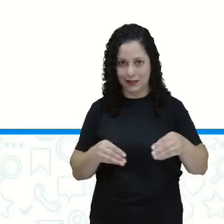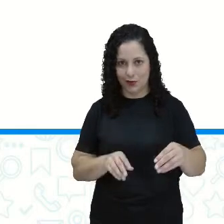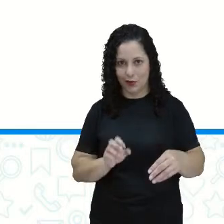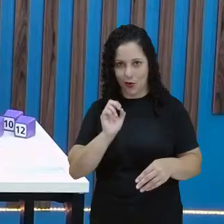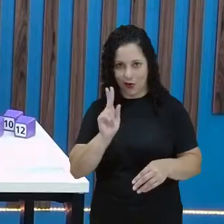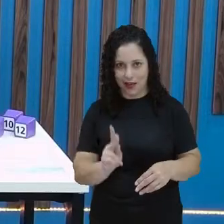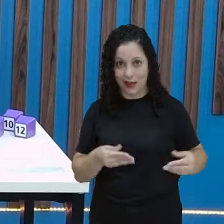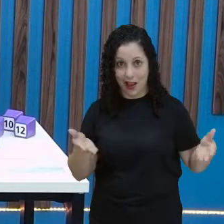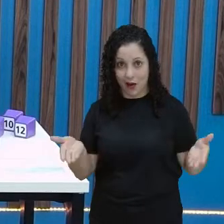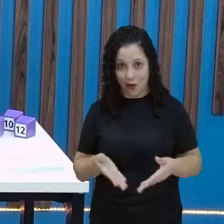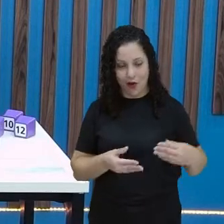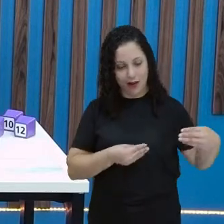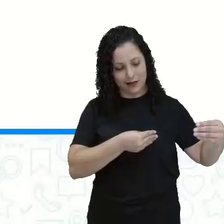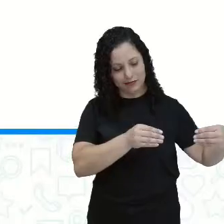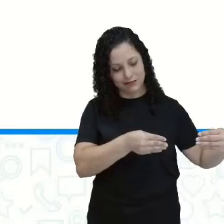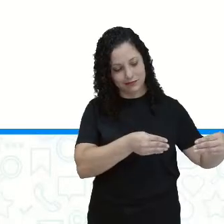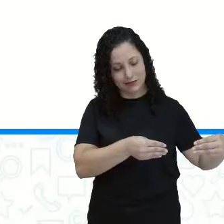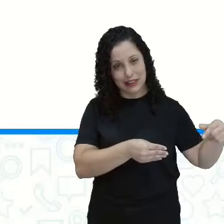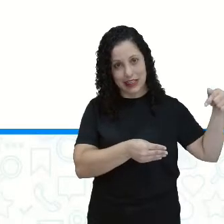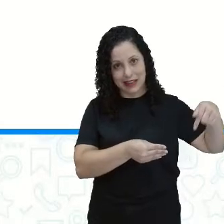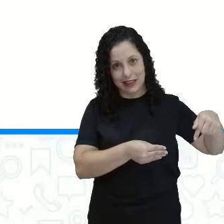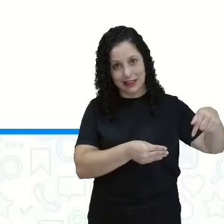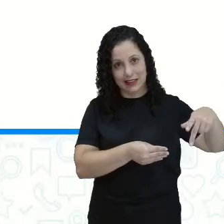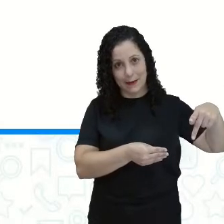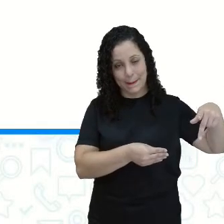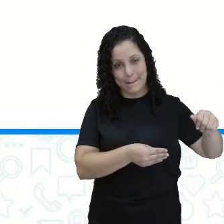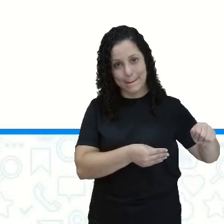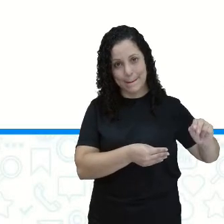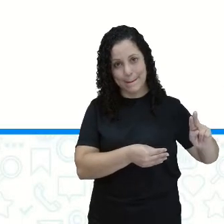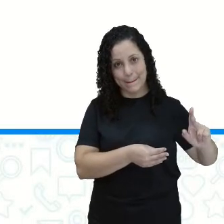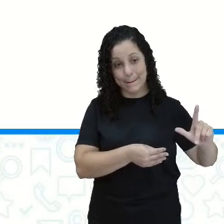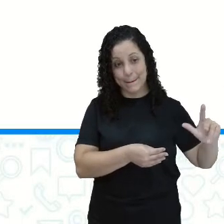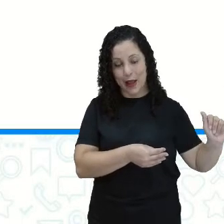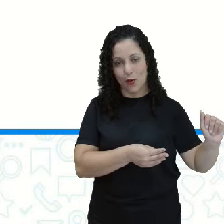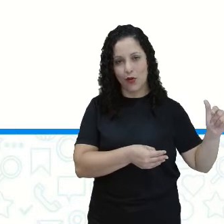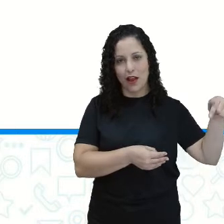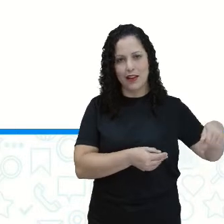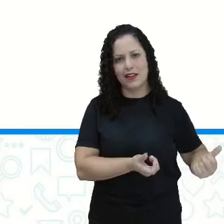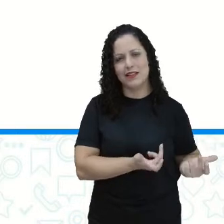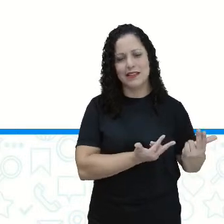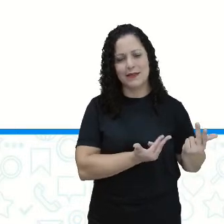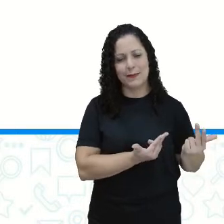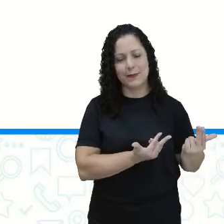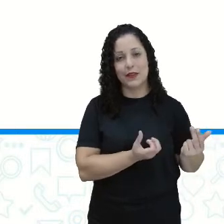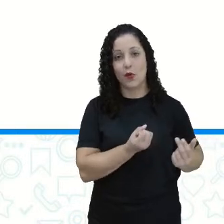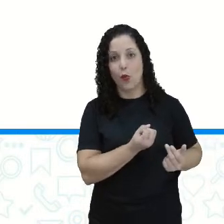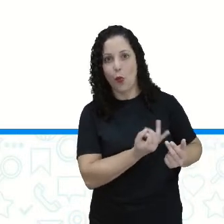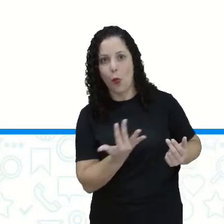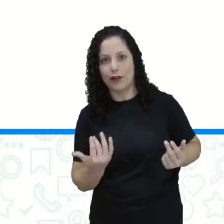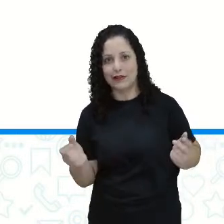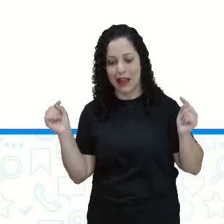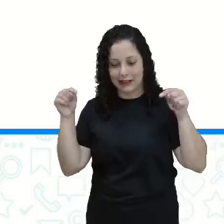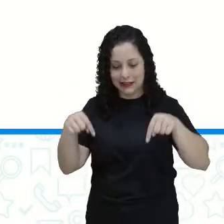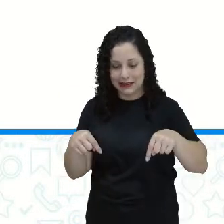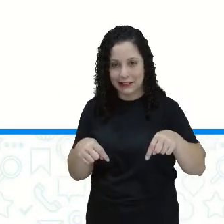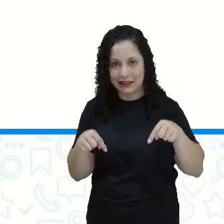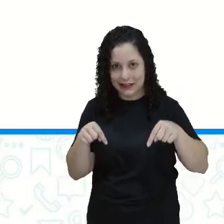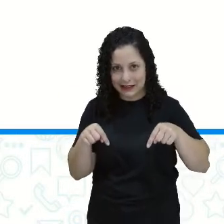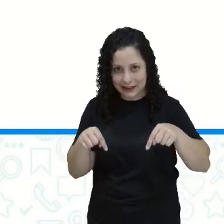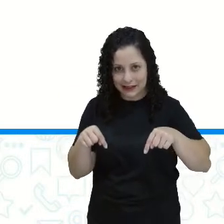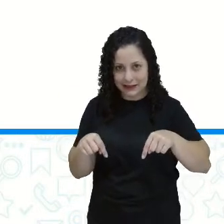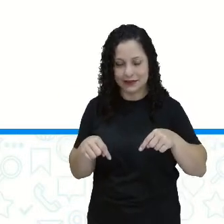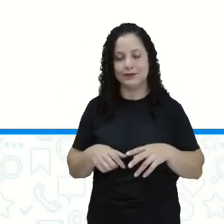para o terceiro. O saco de Paula tem a mesma quantidade das bolas de Ana, certo?